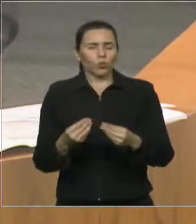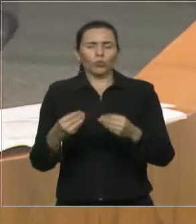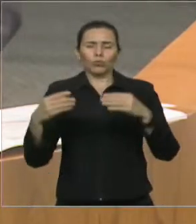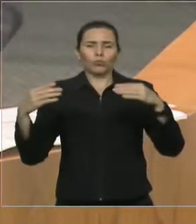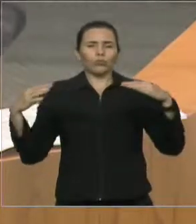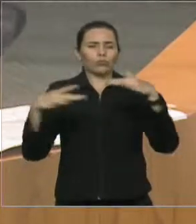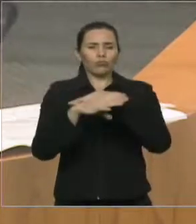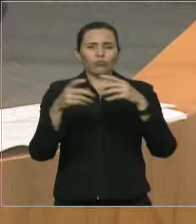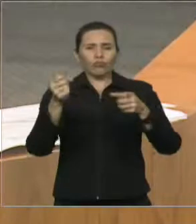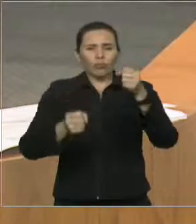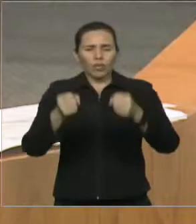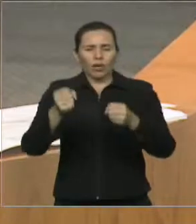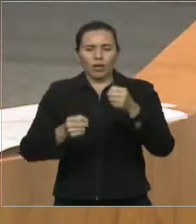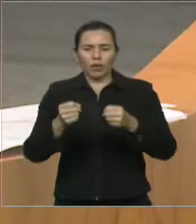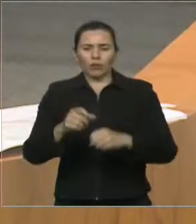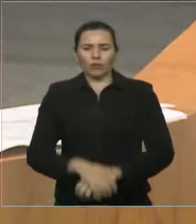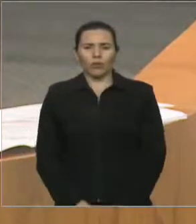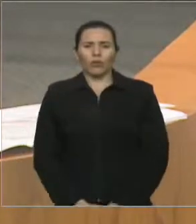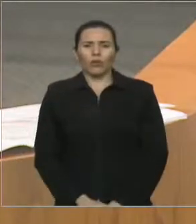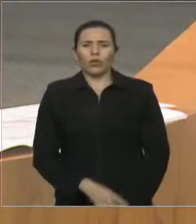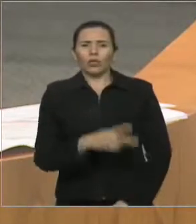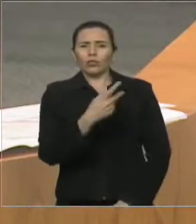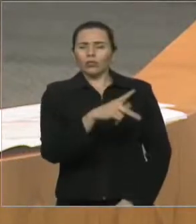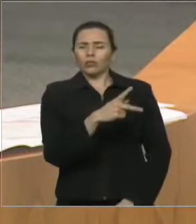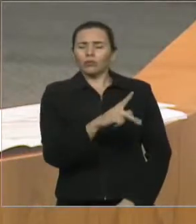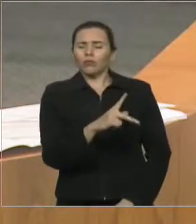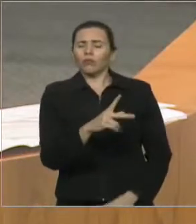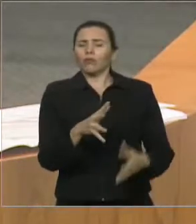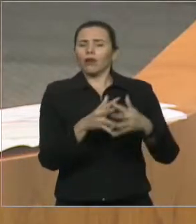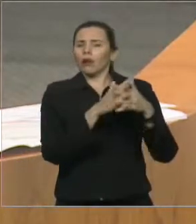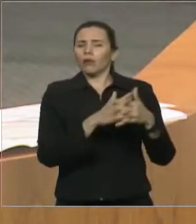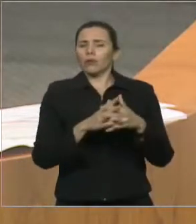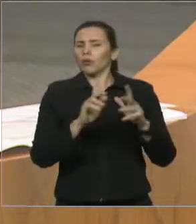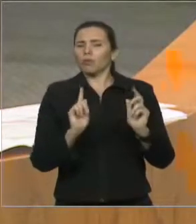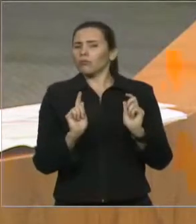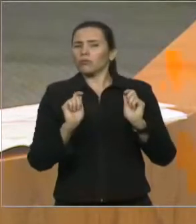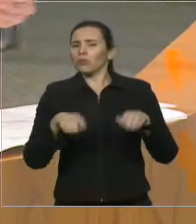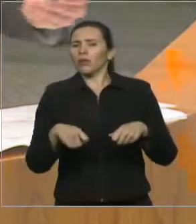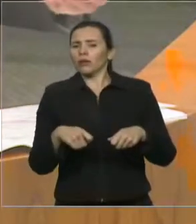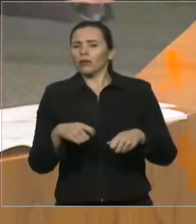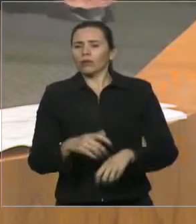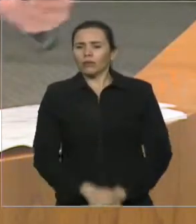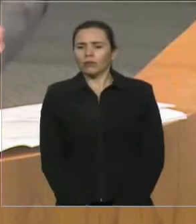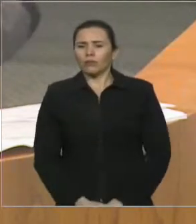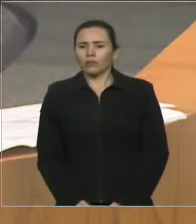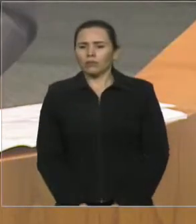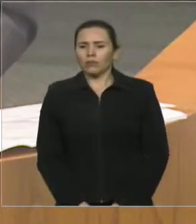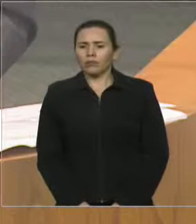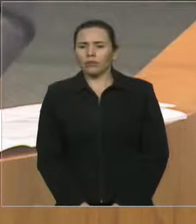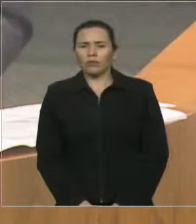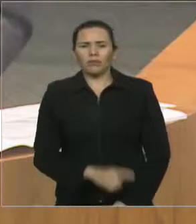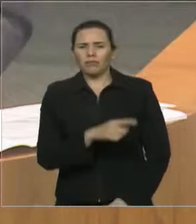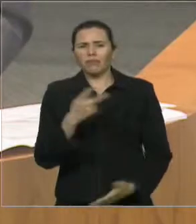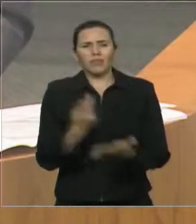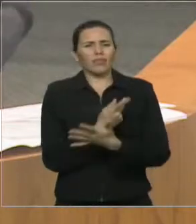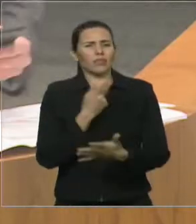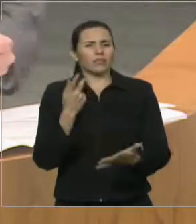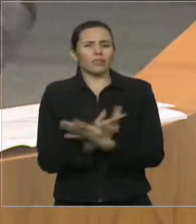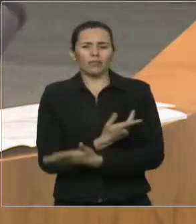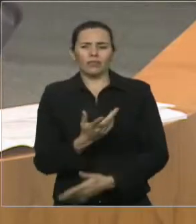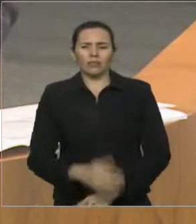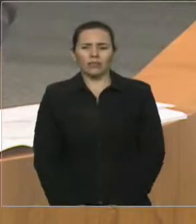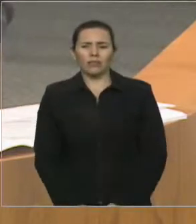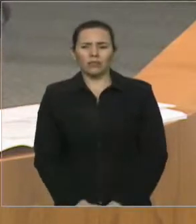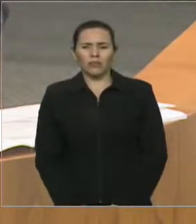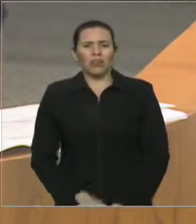Que engenheiros a sucesso tem, deputado? Que fez de forma equivocada e ninguém